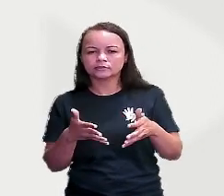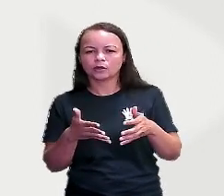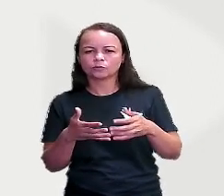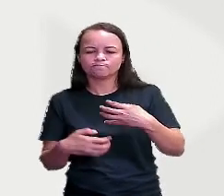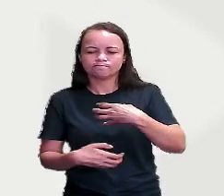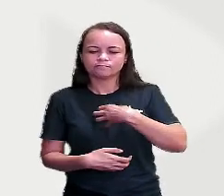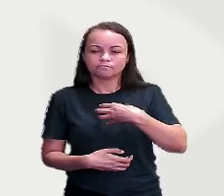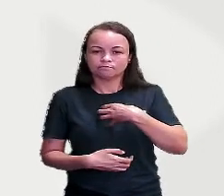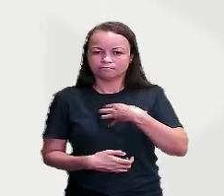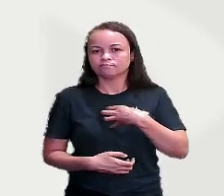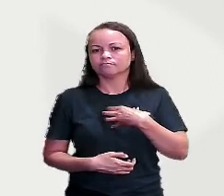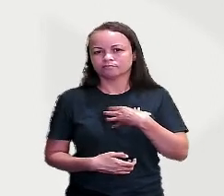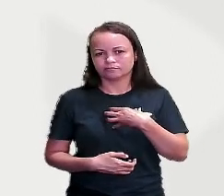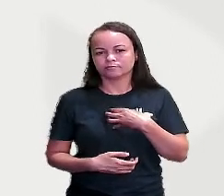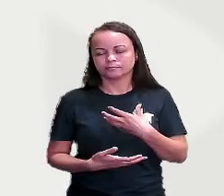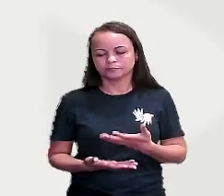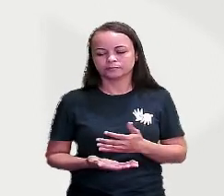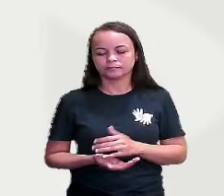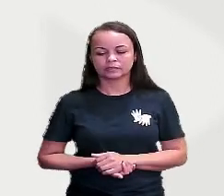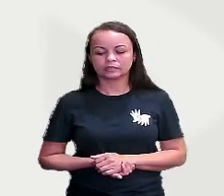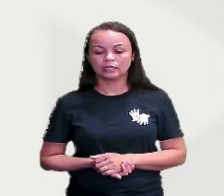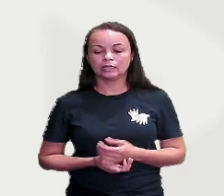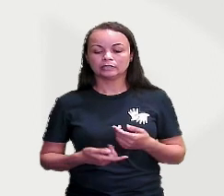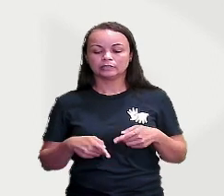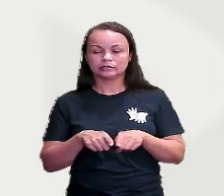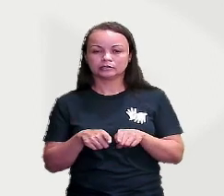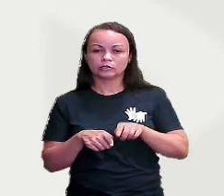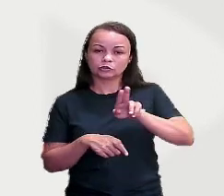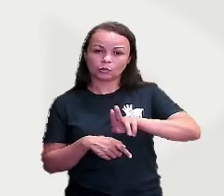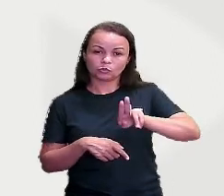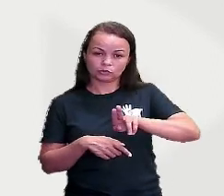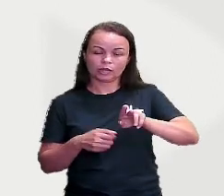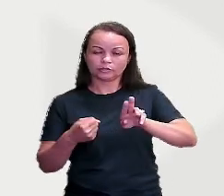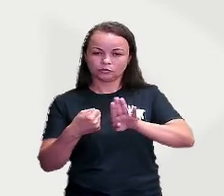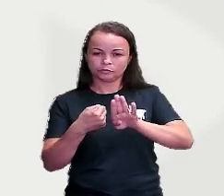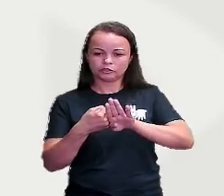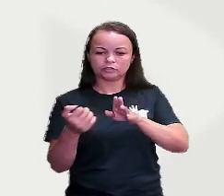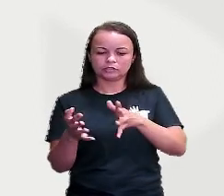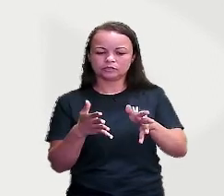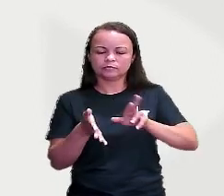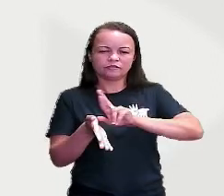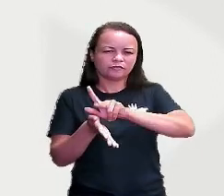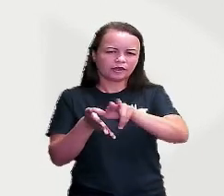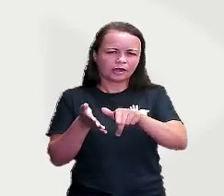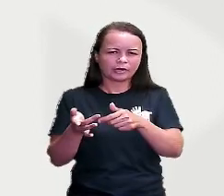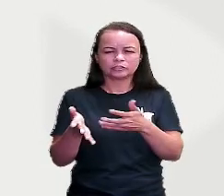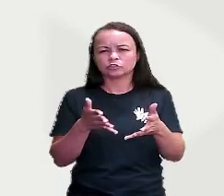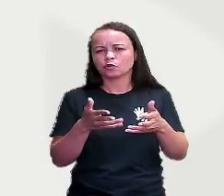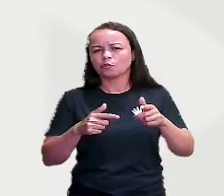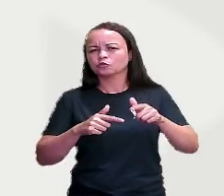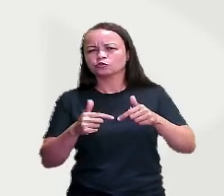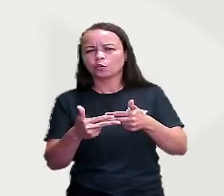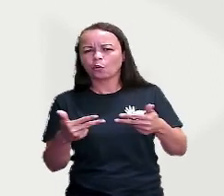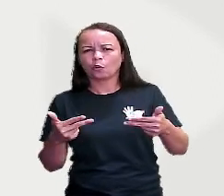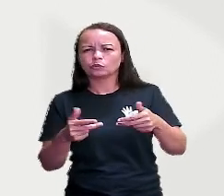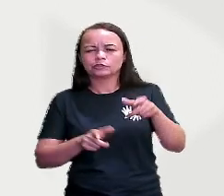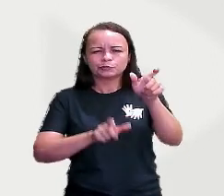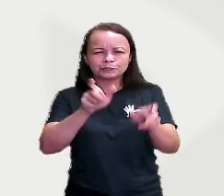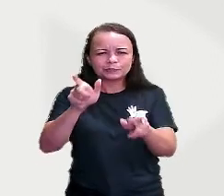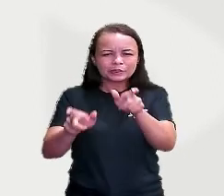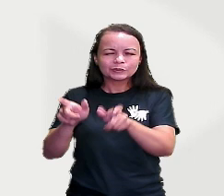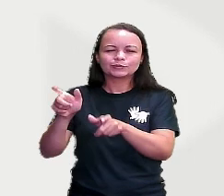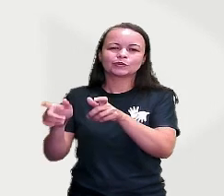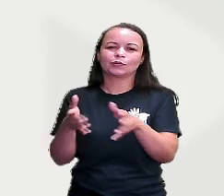sentimentos, tá bom? Então, os substantivos, eles são usados para referir-se às diferentes entidades, como coisas, pessoas,